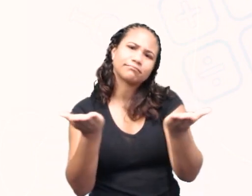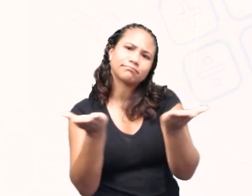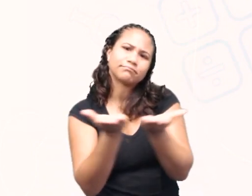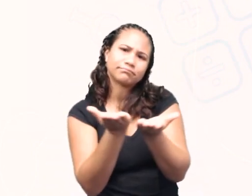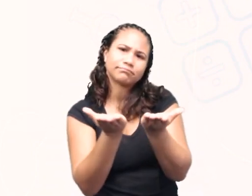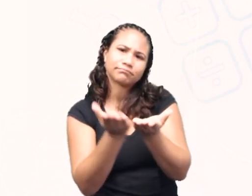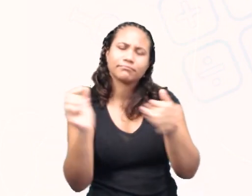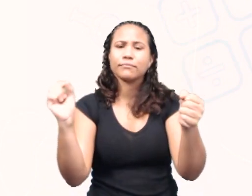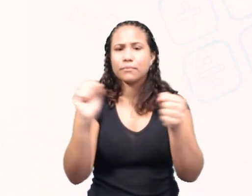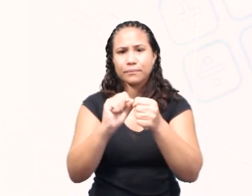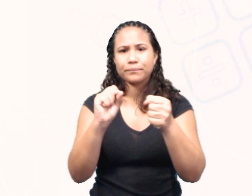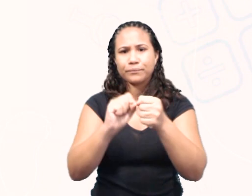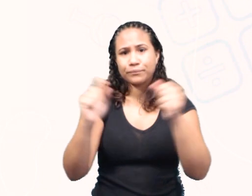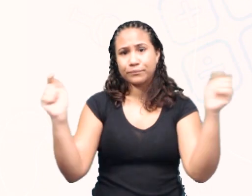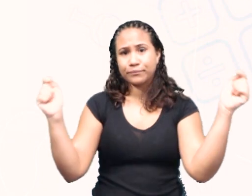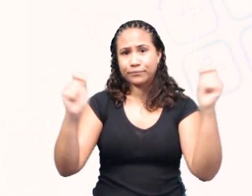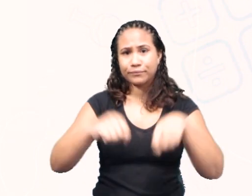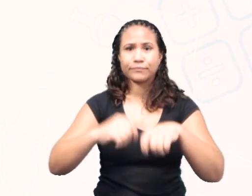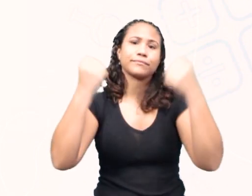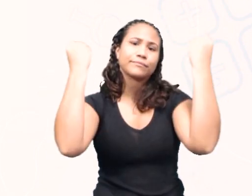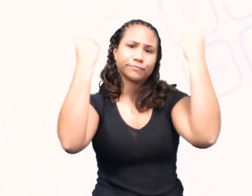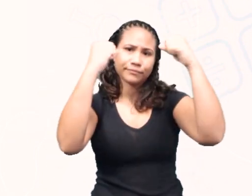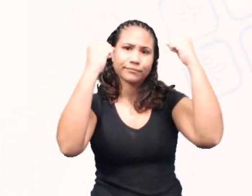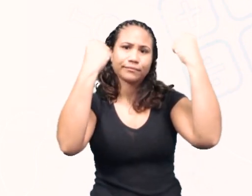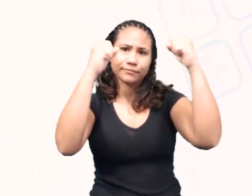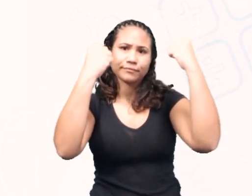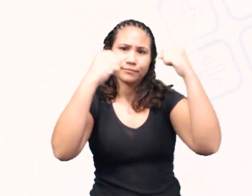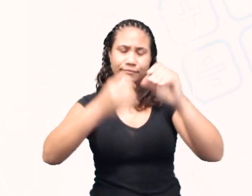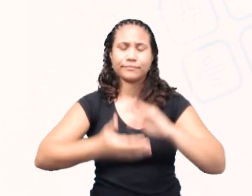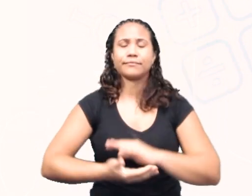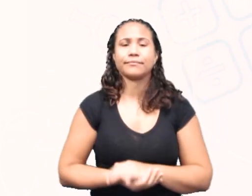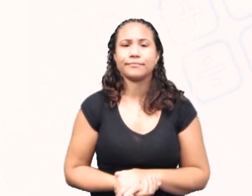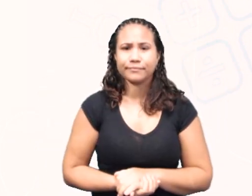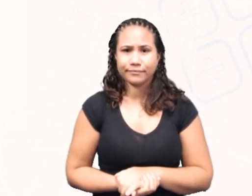a realização do exercício.